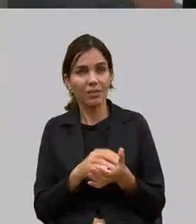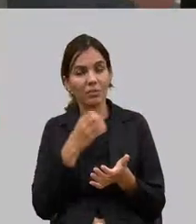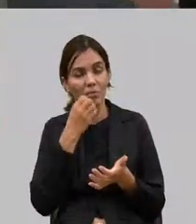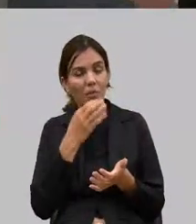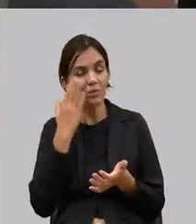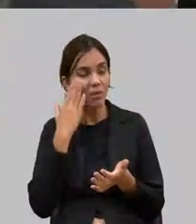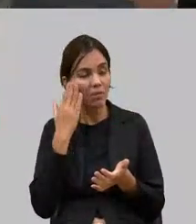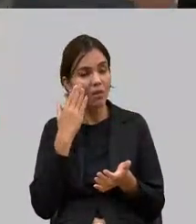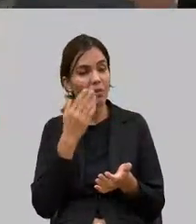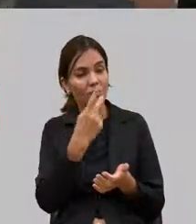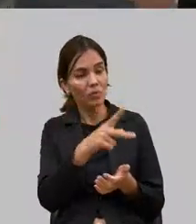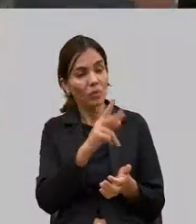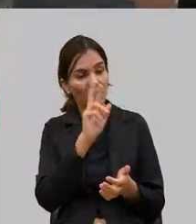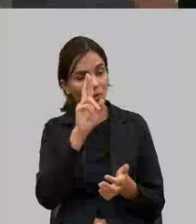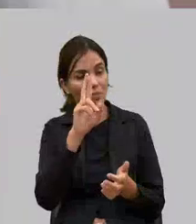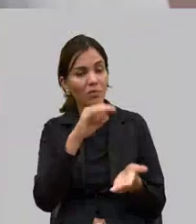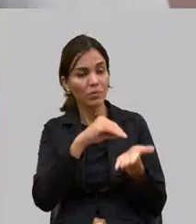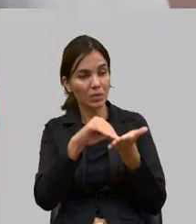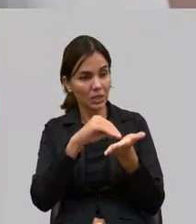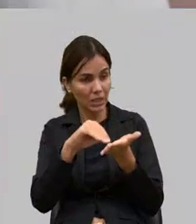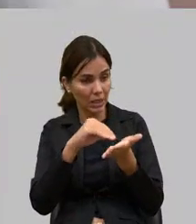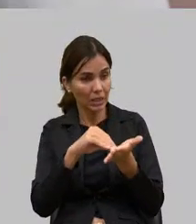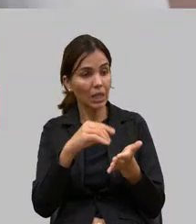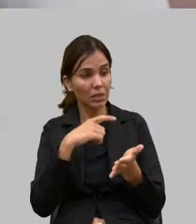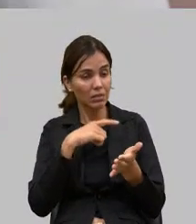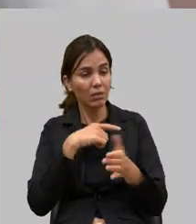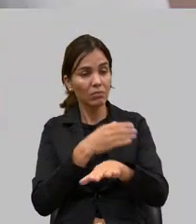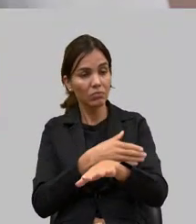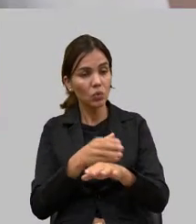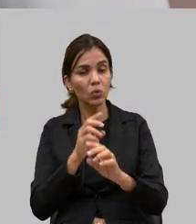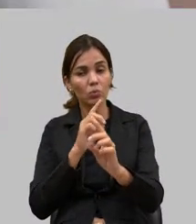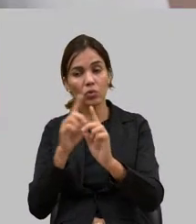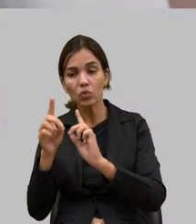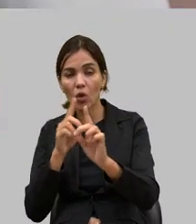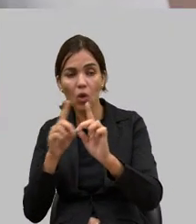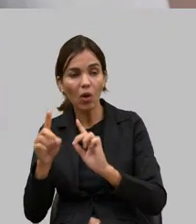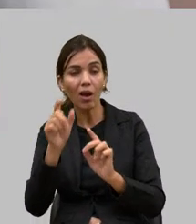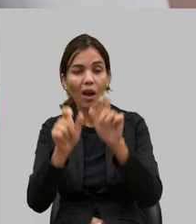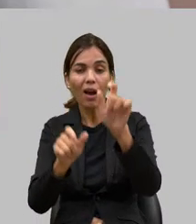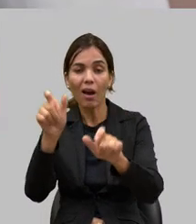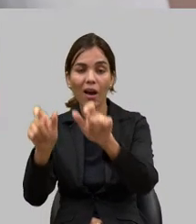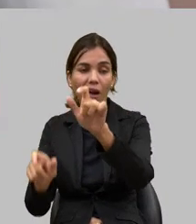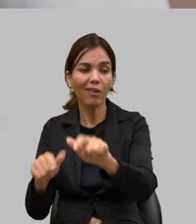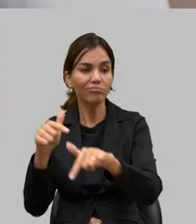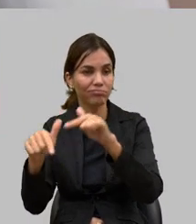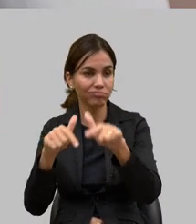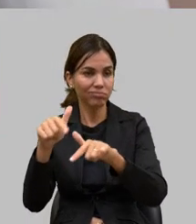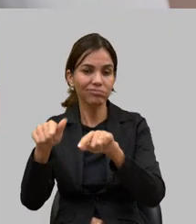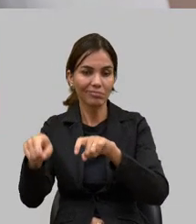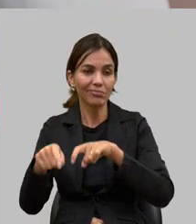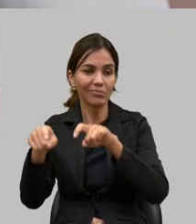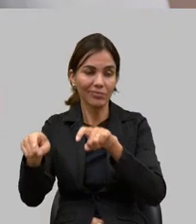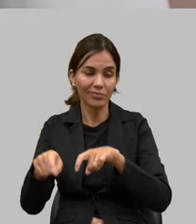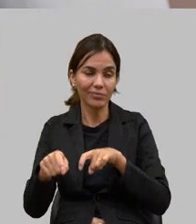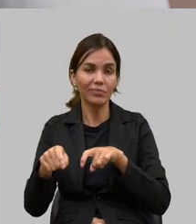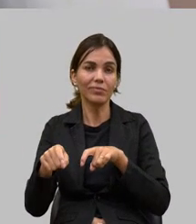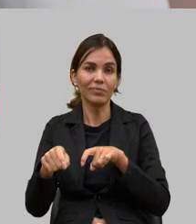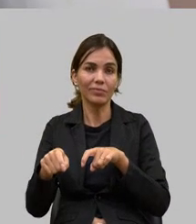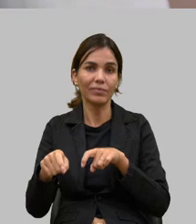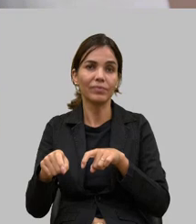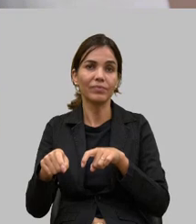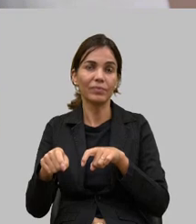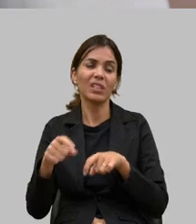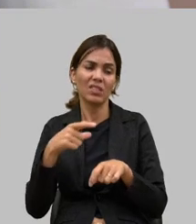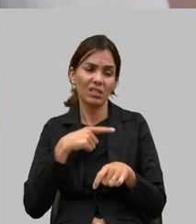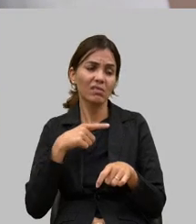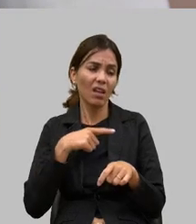dialoga com quem efetivamente é representado e temos grandes entraves